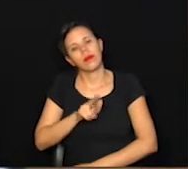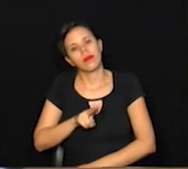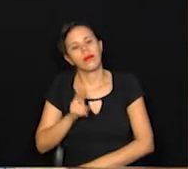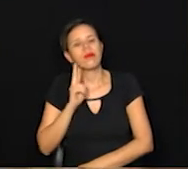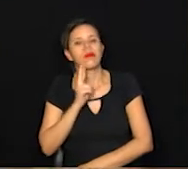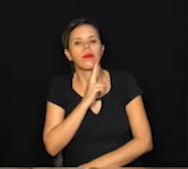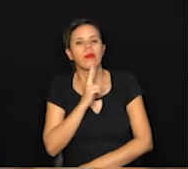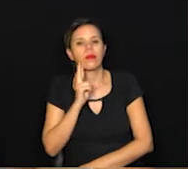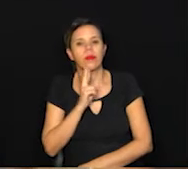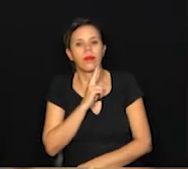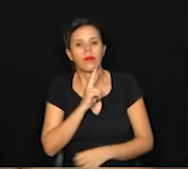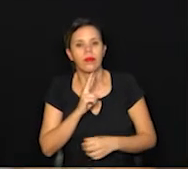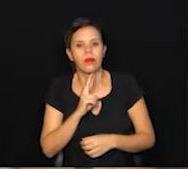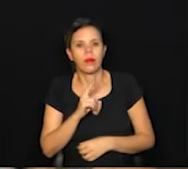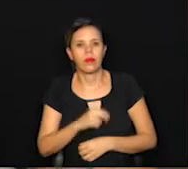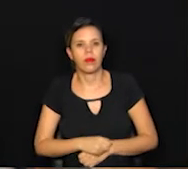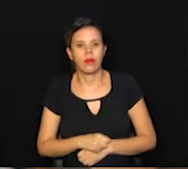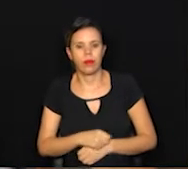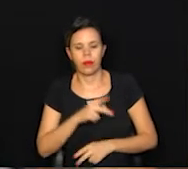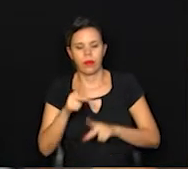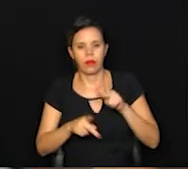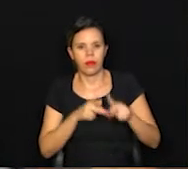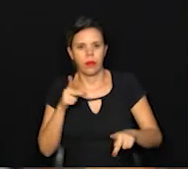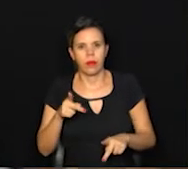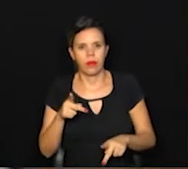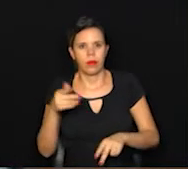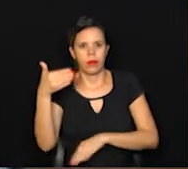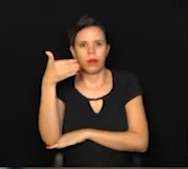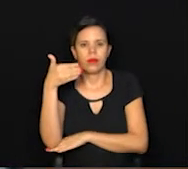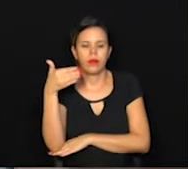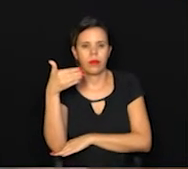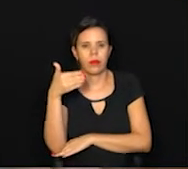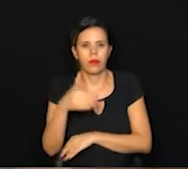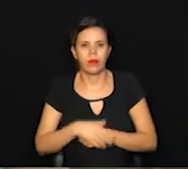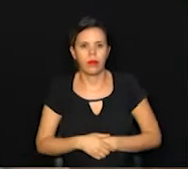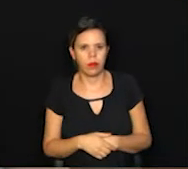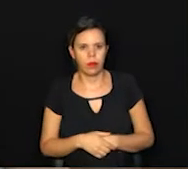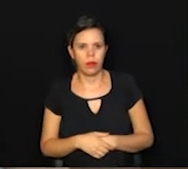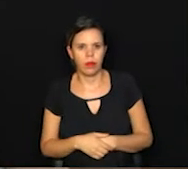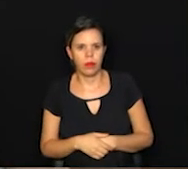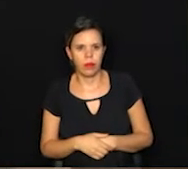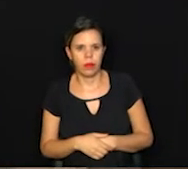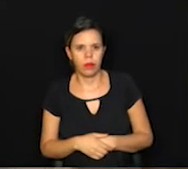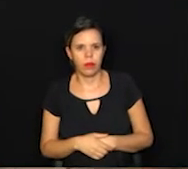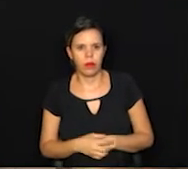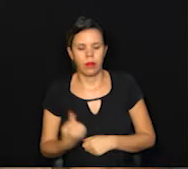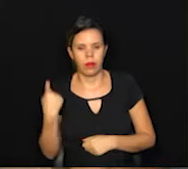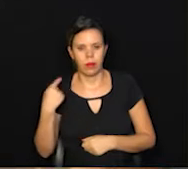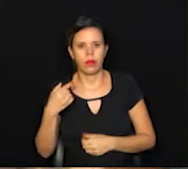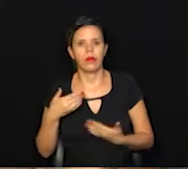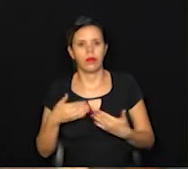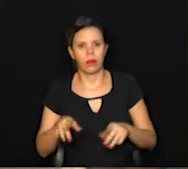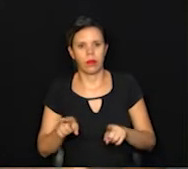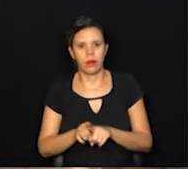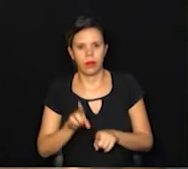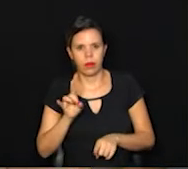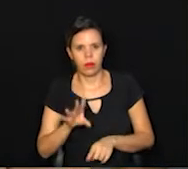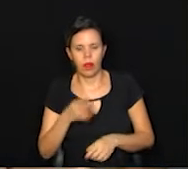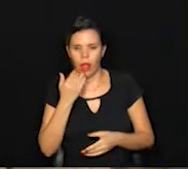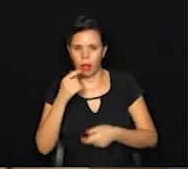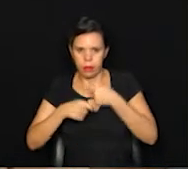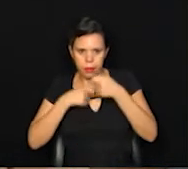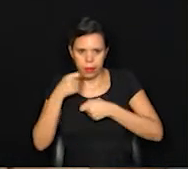restaurantes pelos hóspedes de hotéis. Então, estava autorizada apenas a